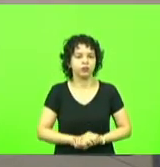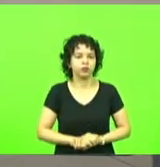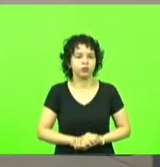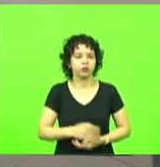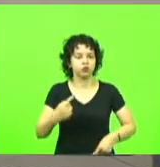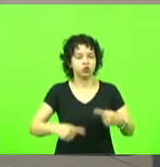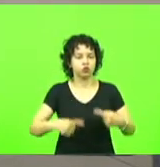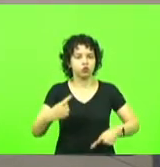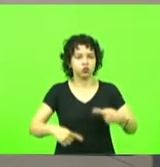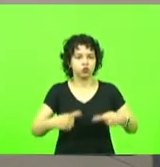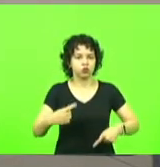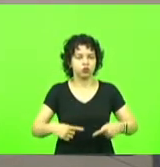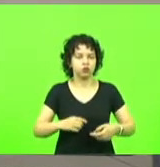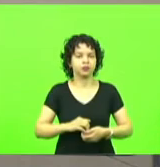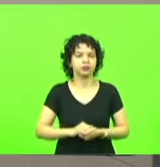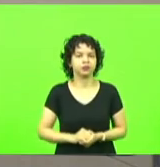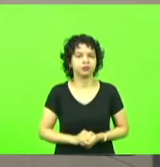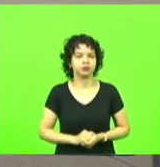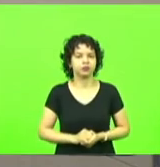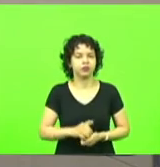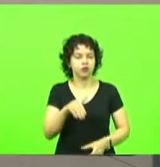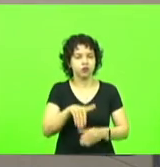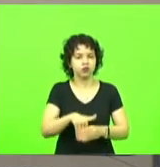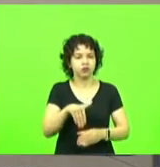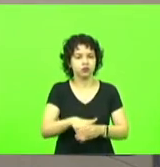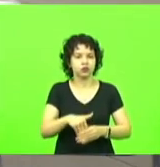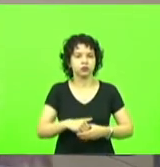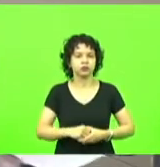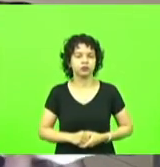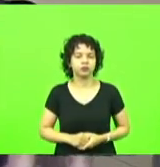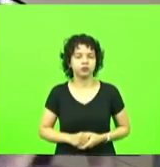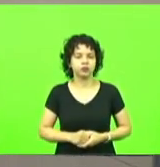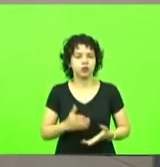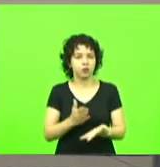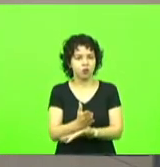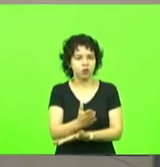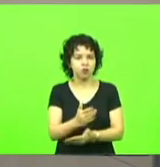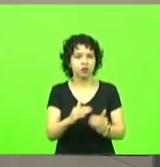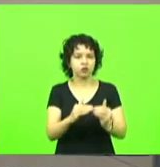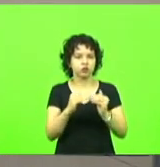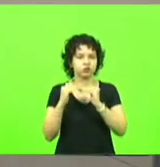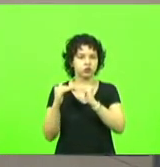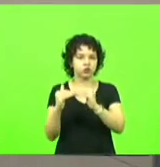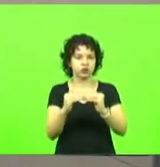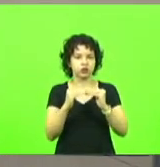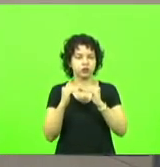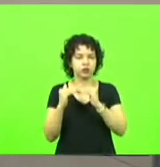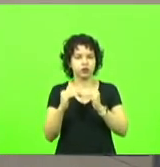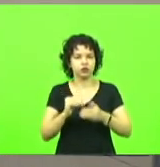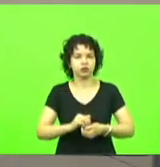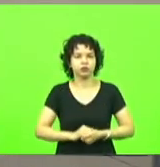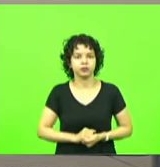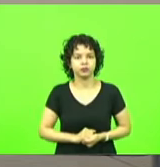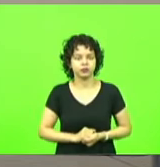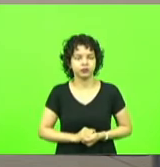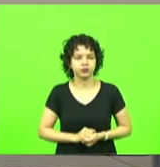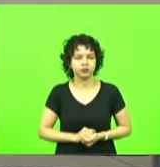não havendo quem queira discutir em votação aprovado por unanimidade